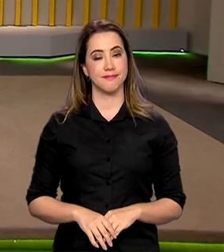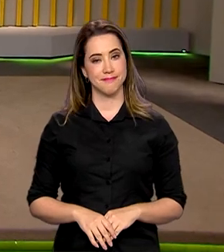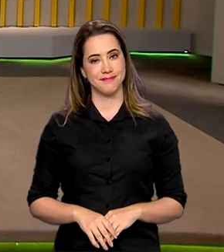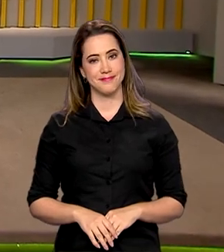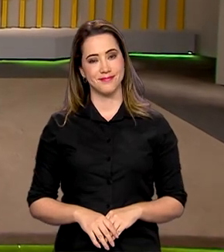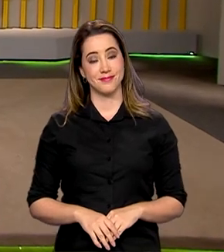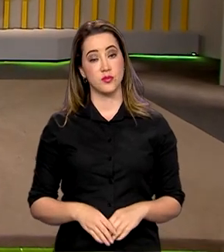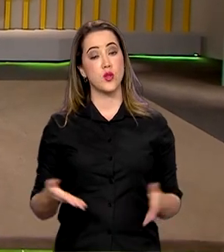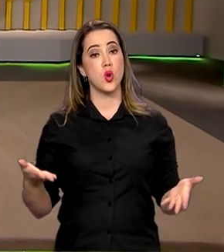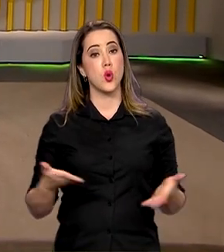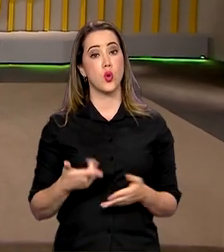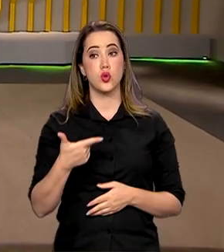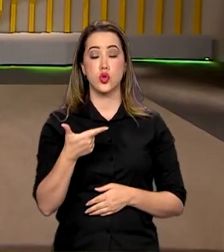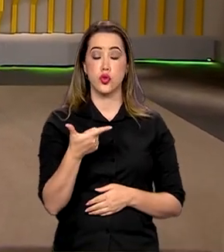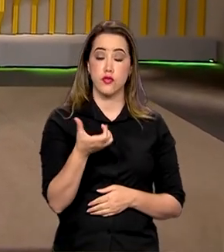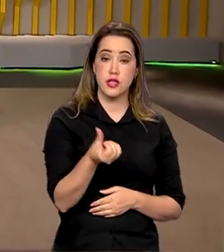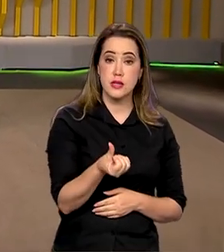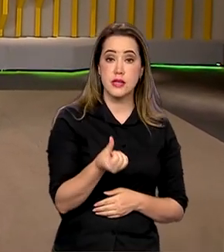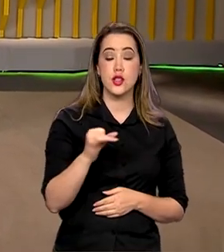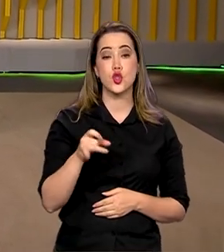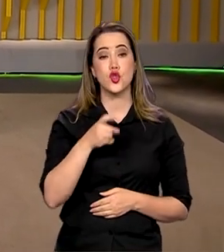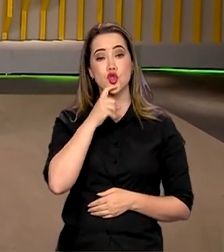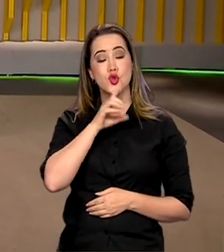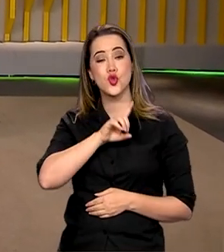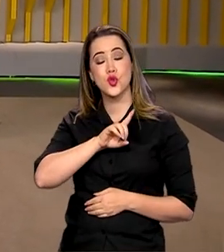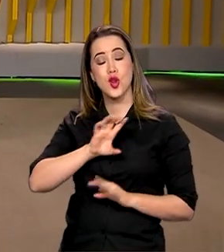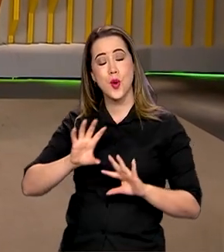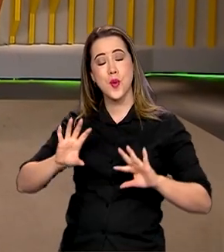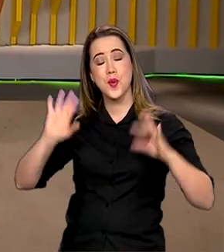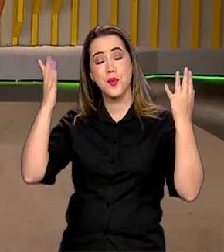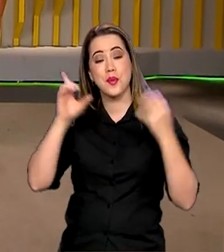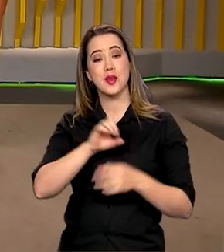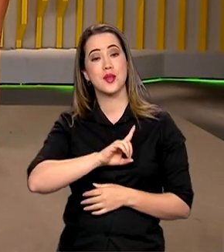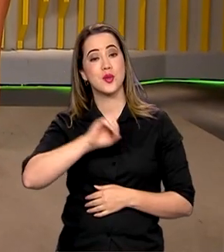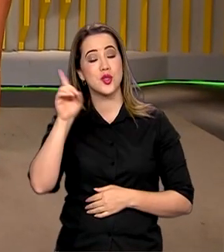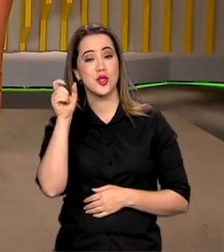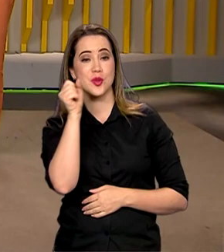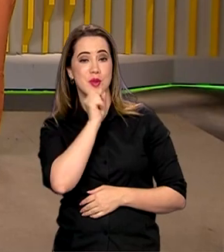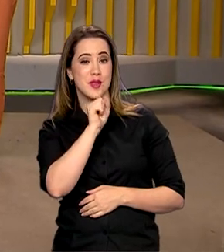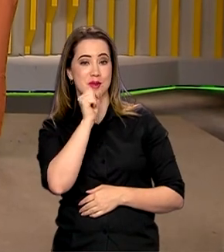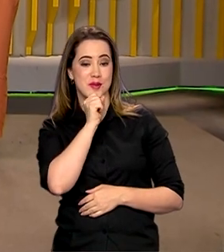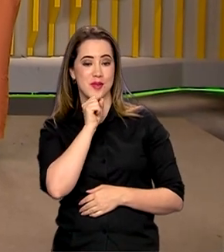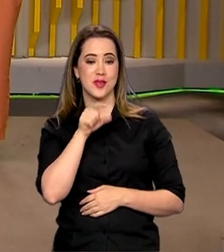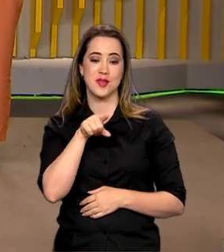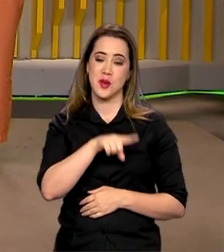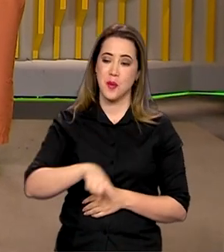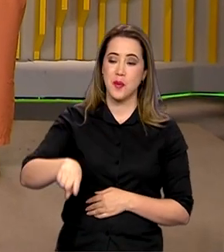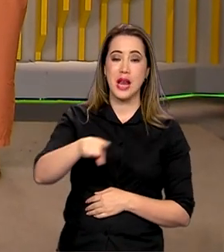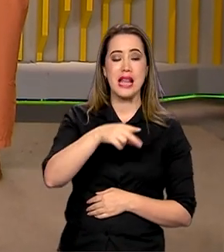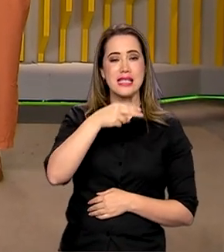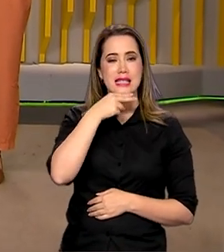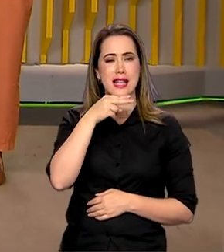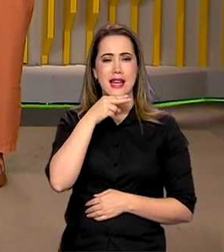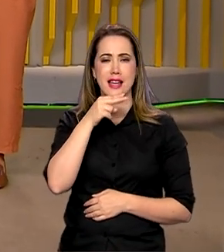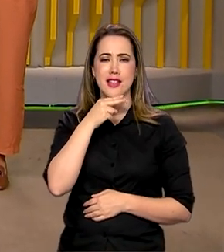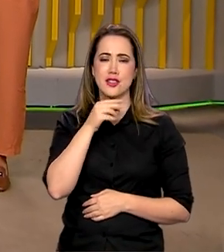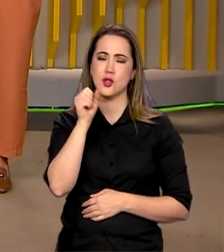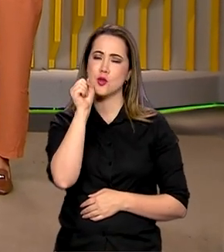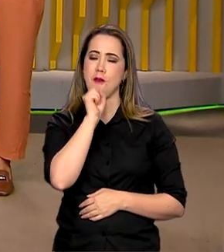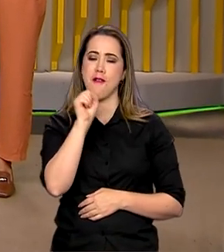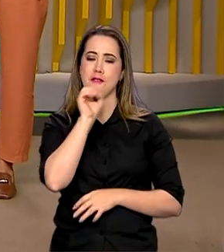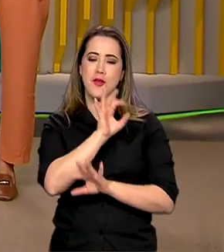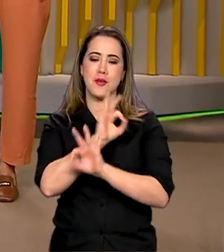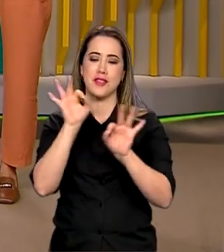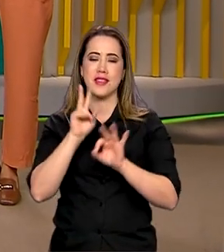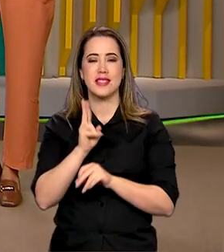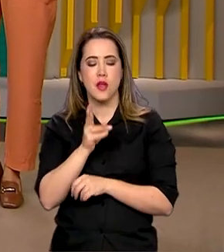Hoje, 26 de julho, é comemorado o dia dos avós. Para os netos, eles são demais, não é? Cheios de